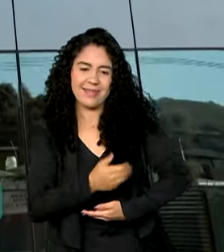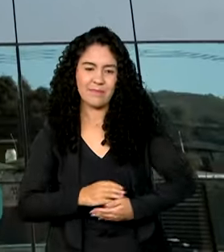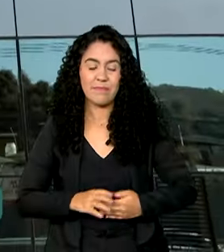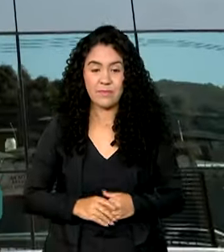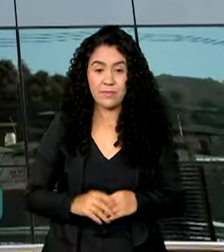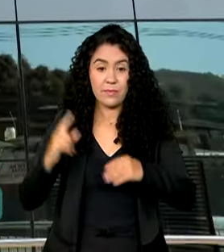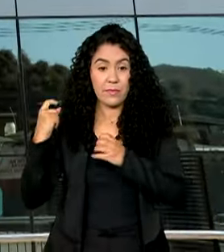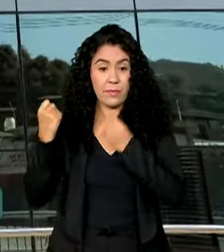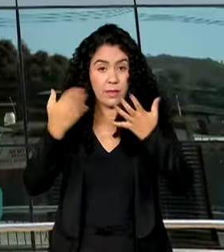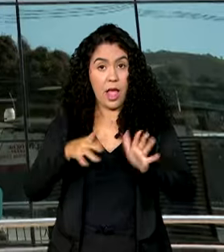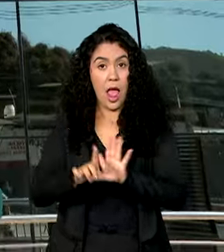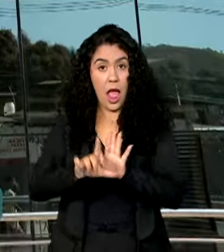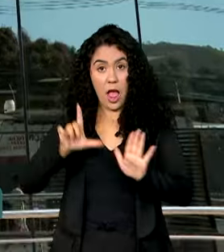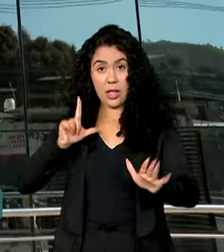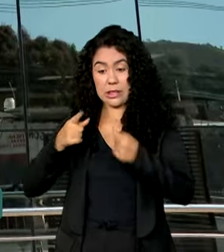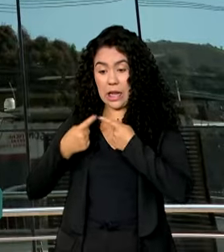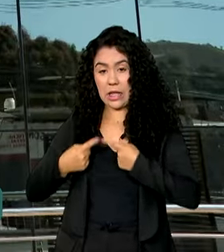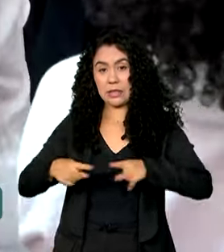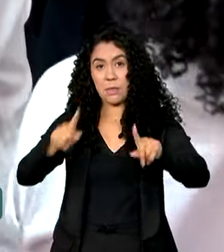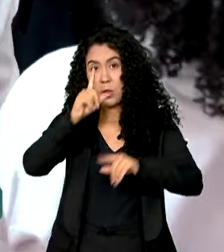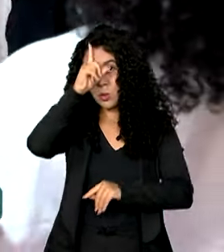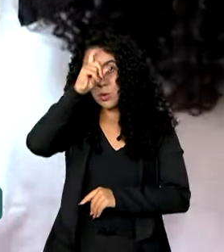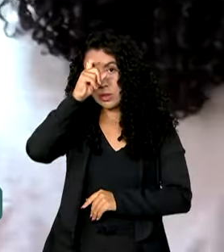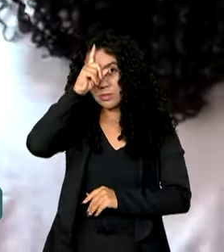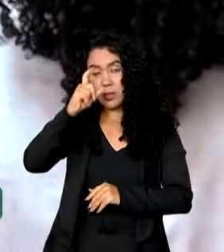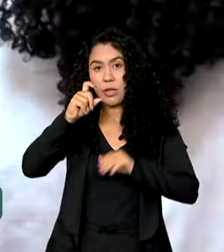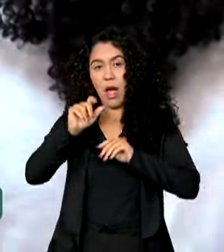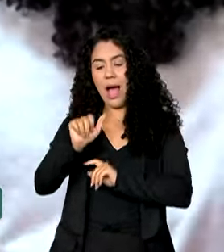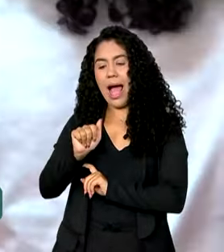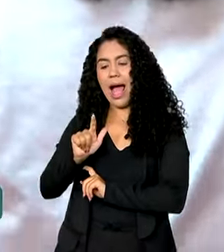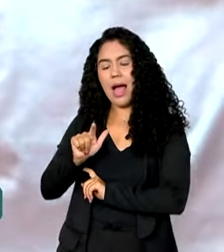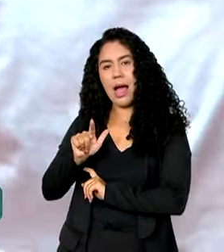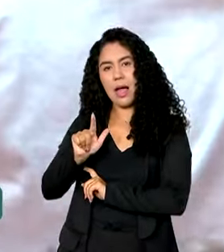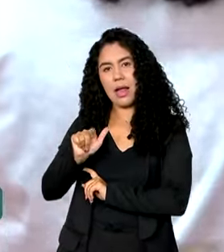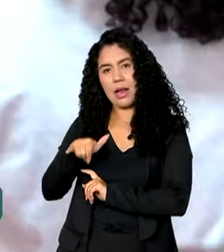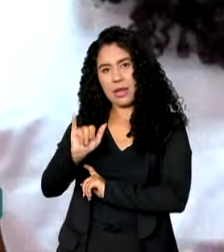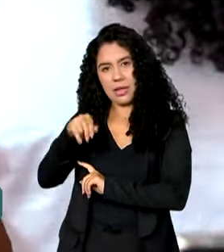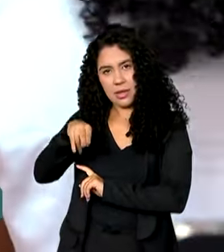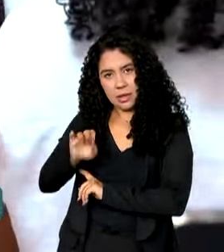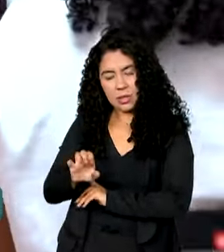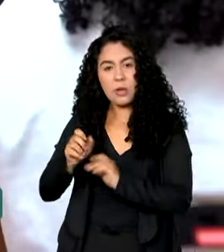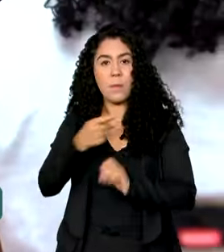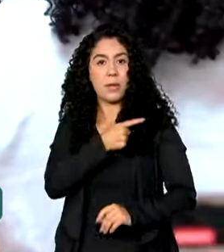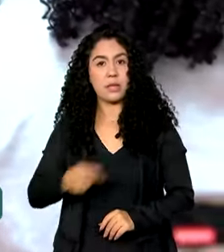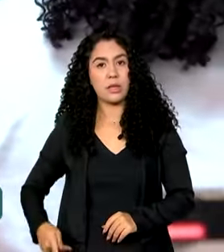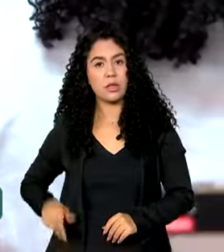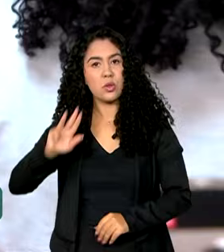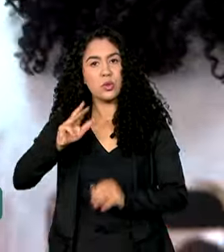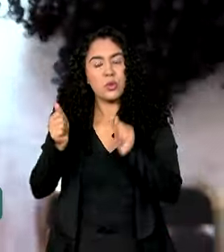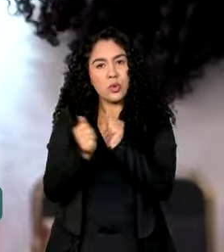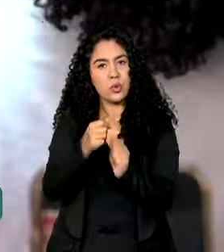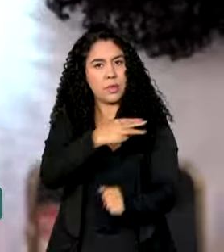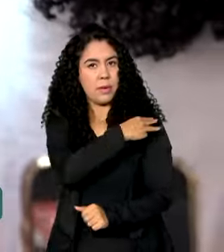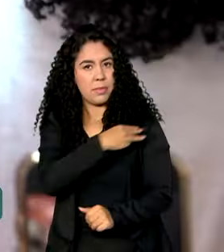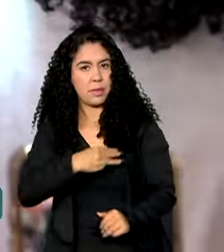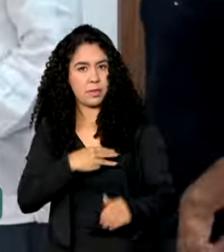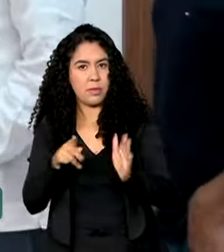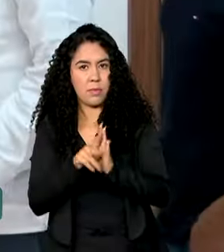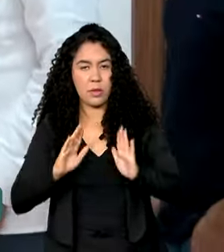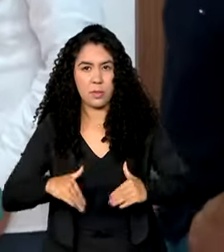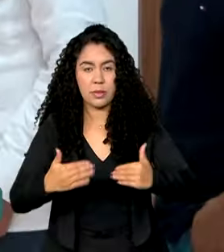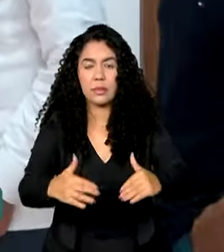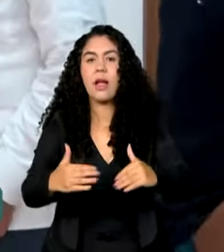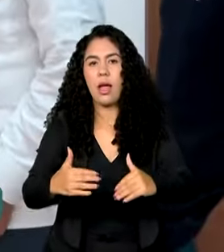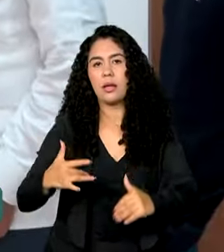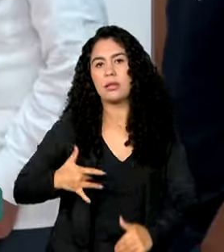Antes do lançamento da Rede Aline, o presidente Lula e a ministra da Saúde inauguraram, em Belfar